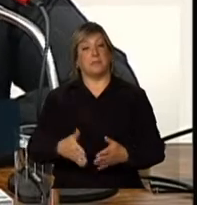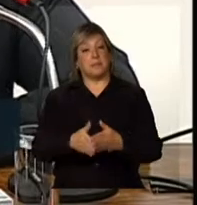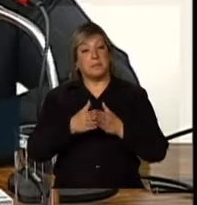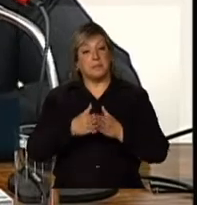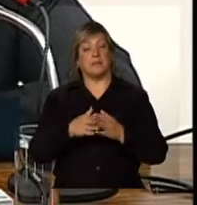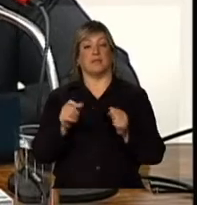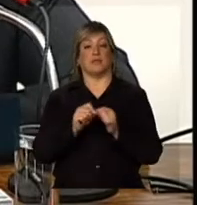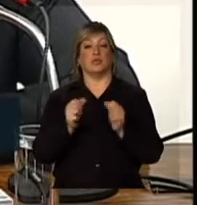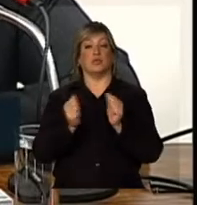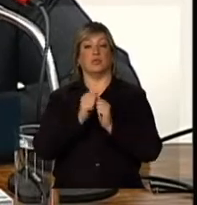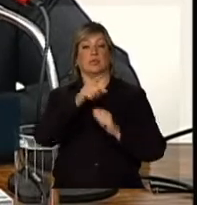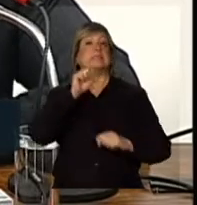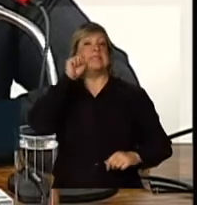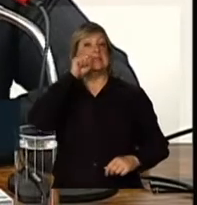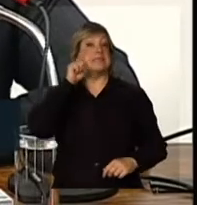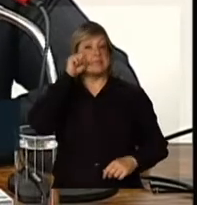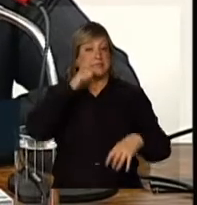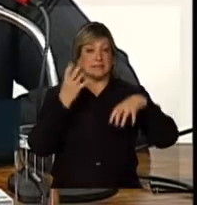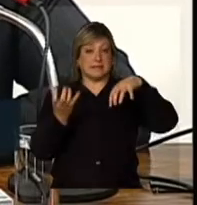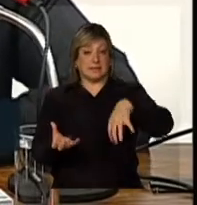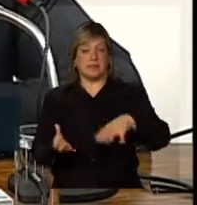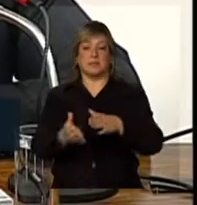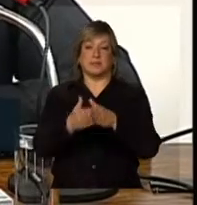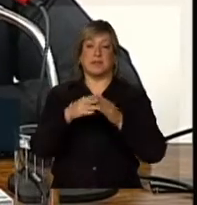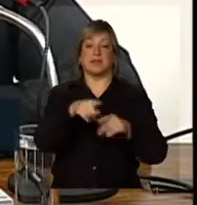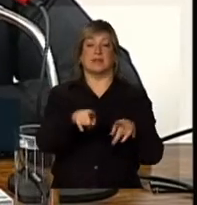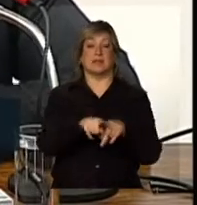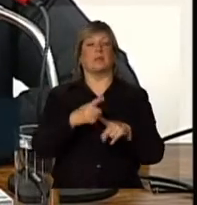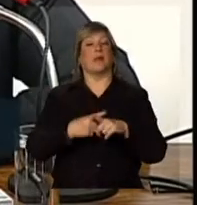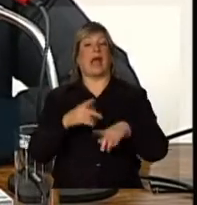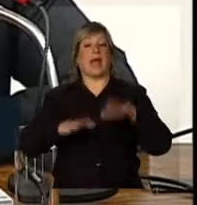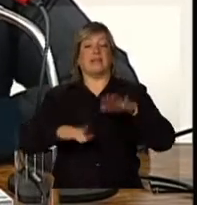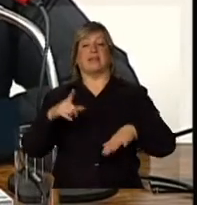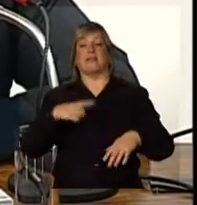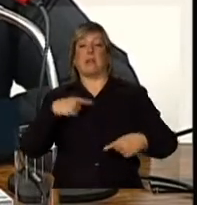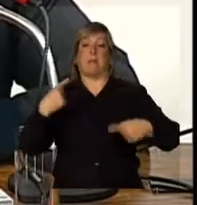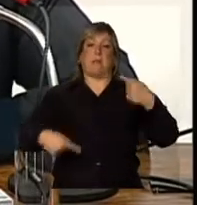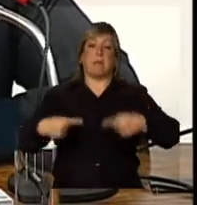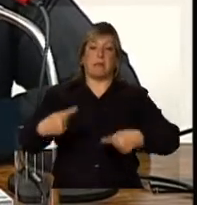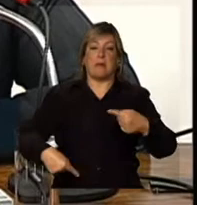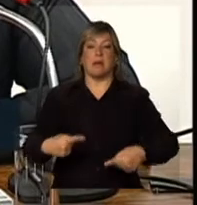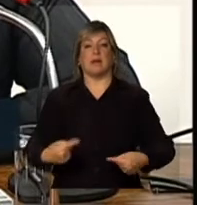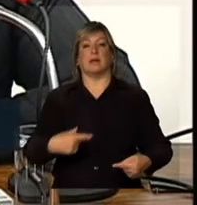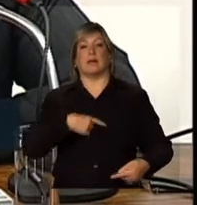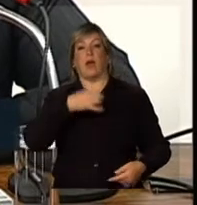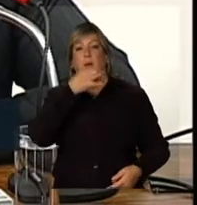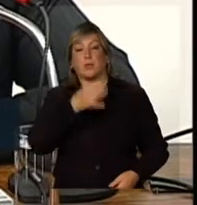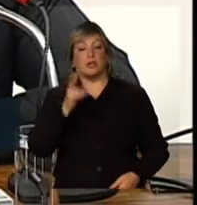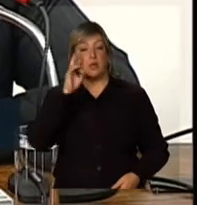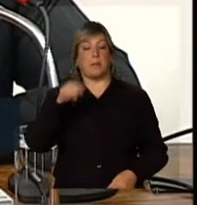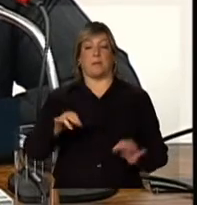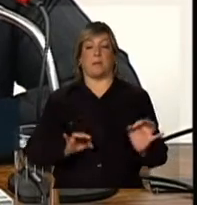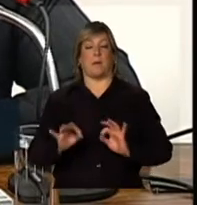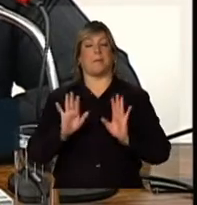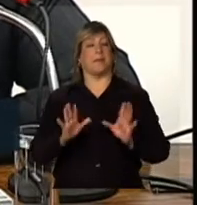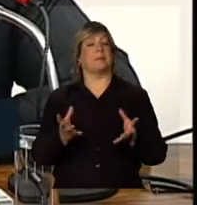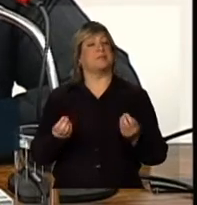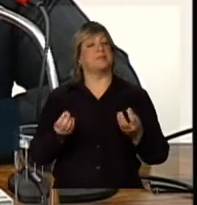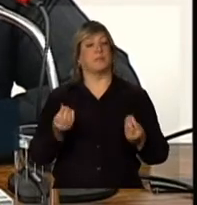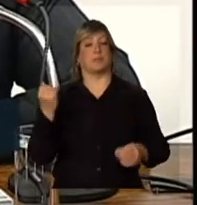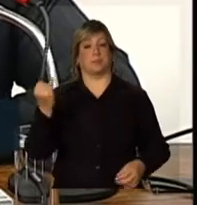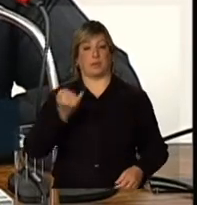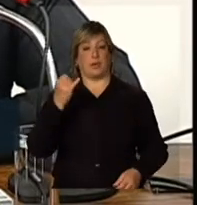gestões junto ao Senado Federal para isso, é que, às vezes, existem algumas polêmicas que dizem respeito a esse projeto. Mas seria muito